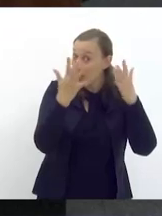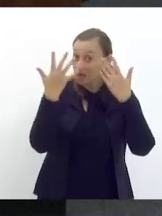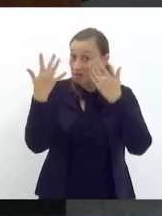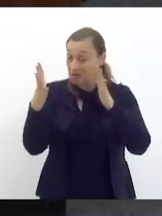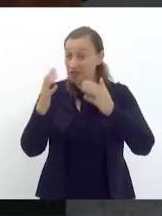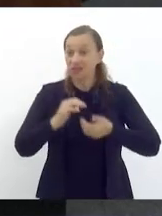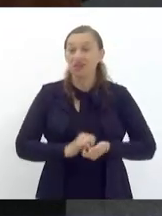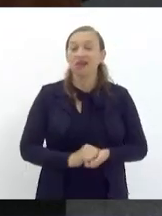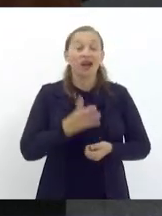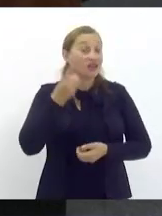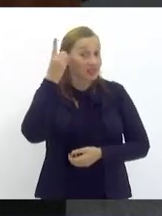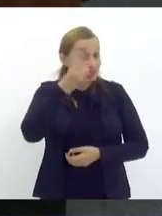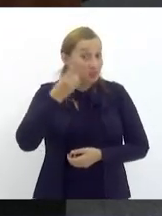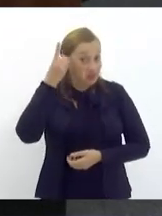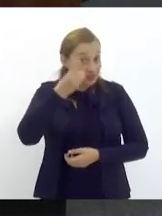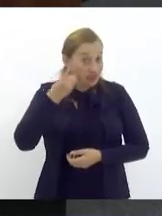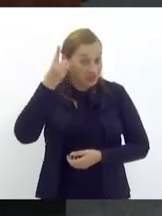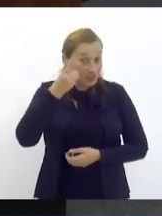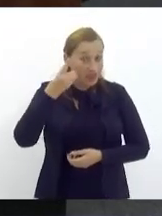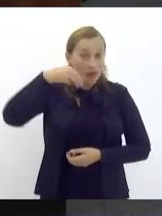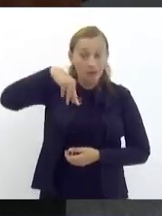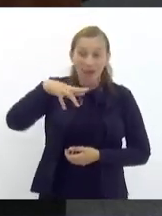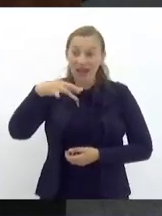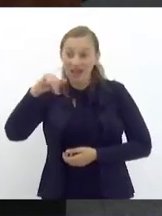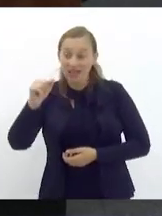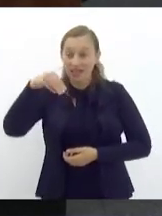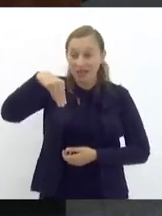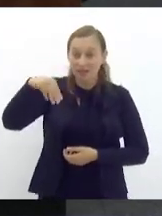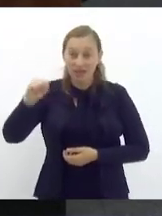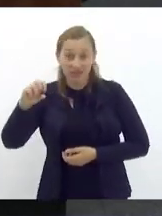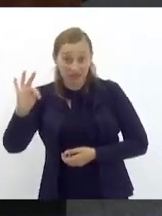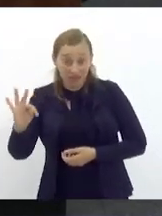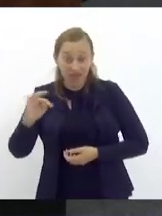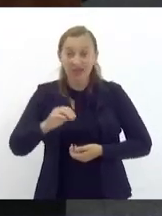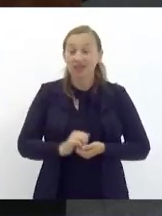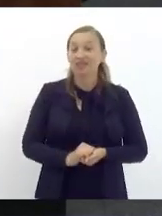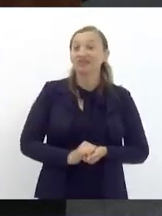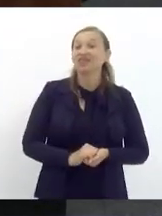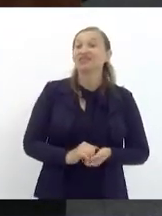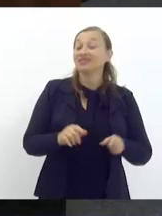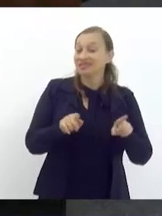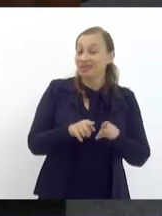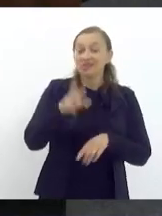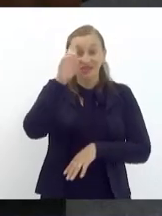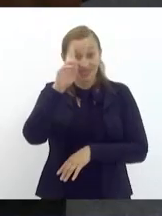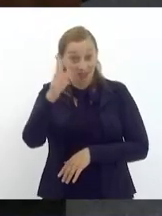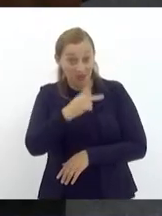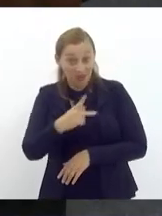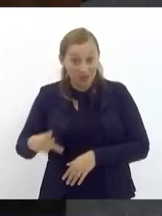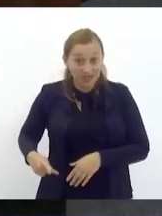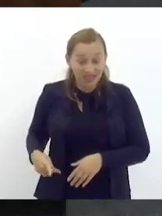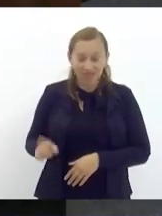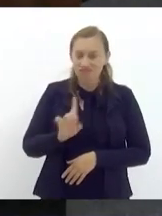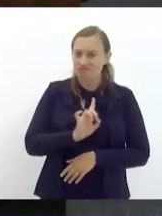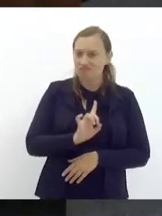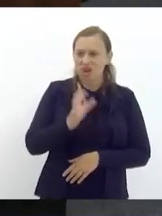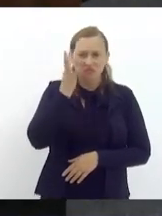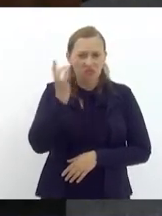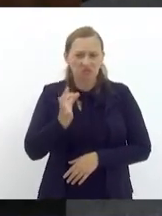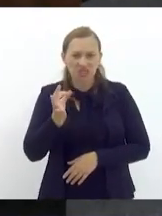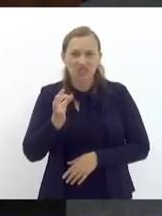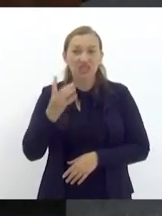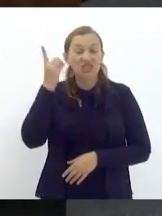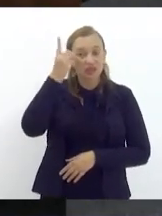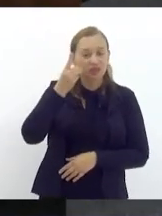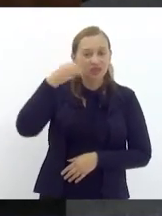a deputada Marina do MST e ao mesmo tempo senhora presidente não sei se a deputada Marina